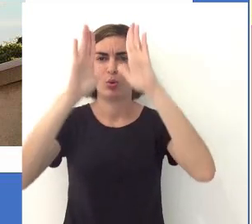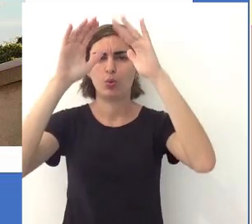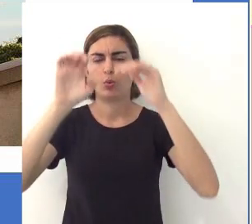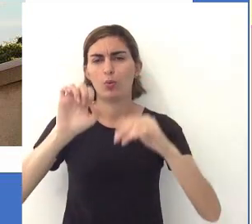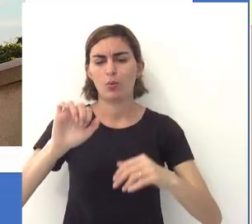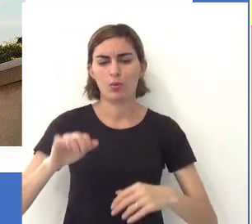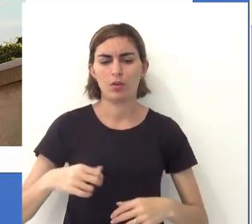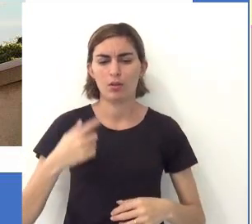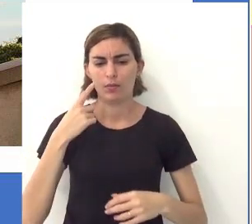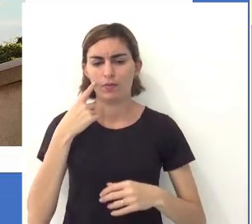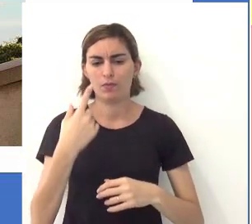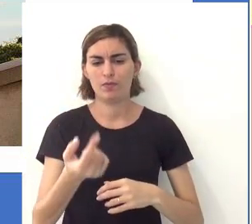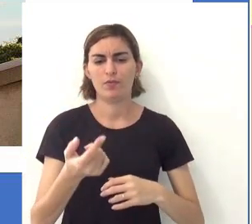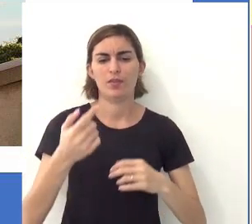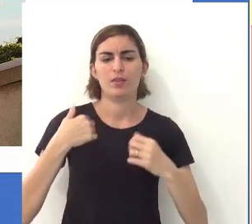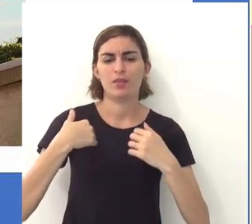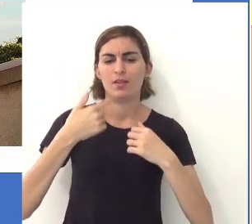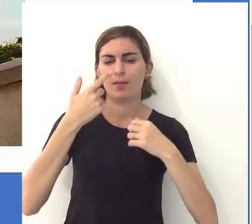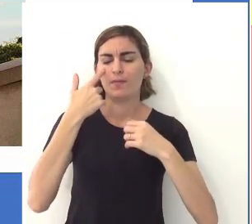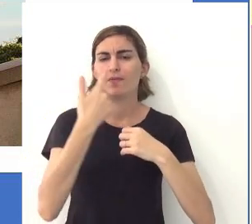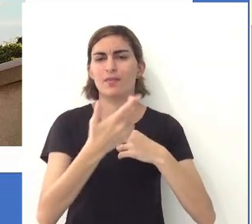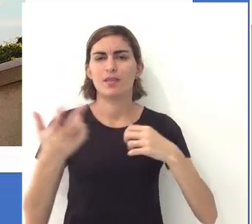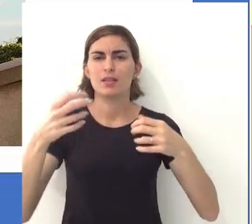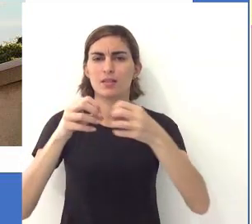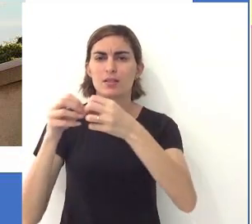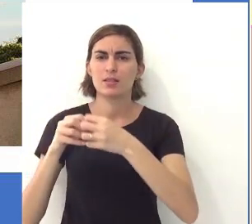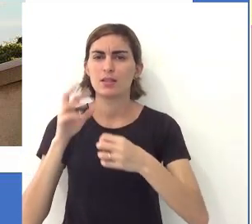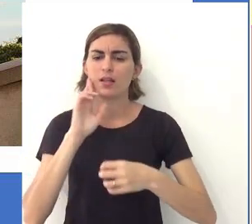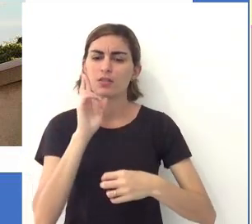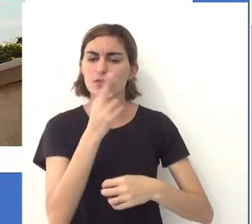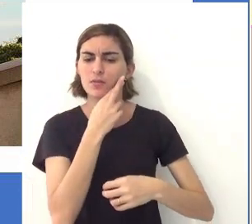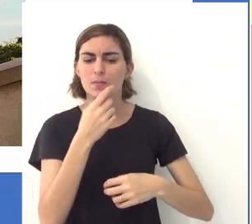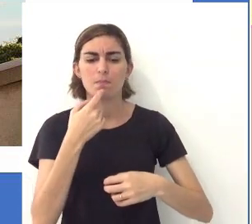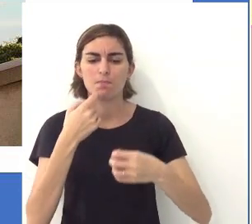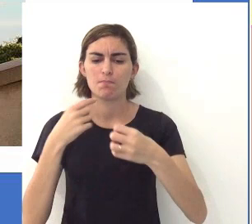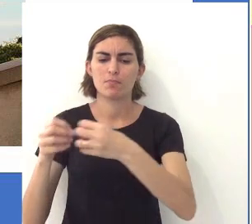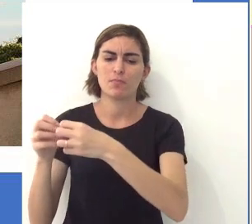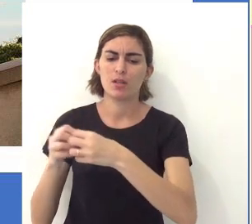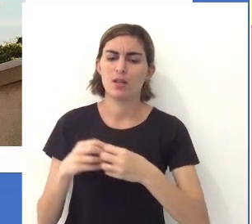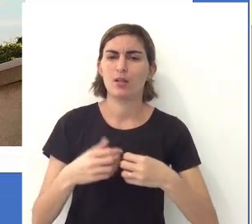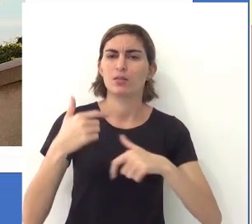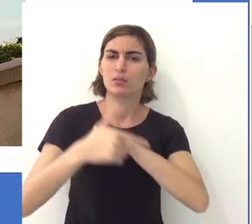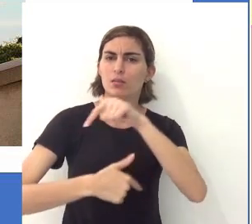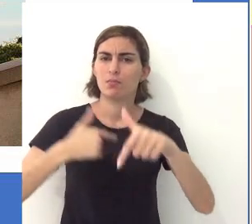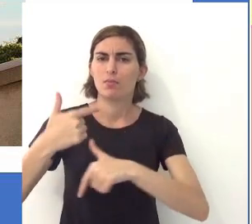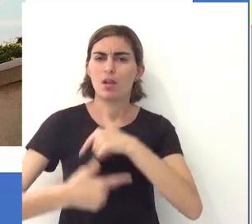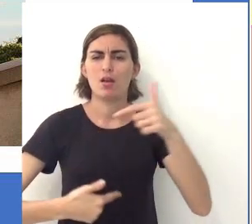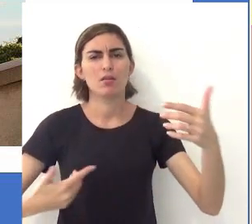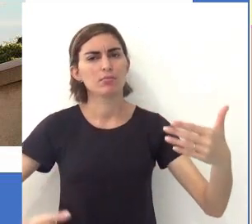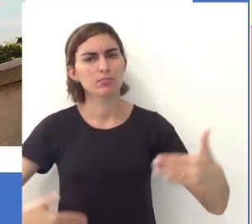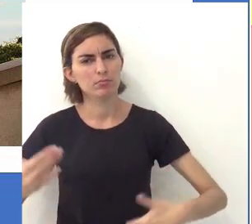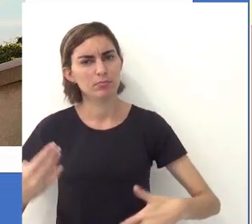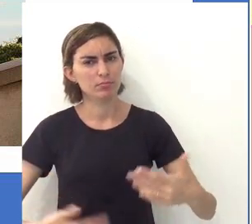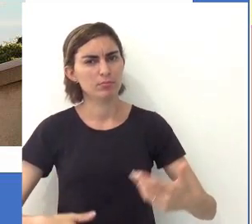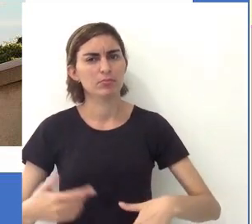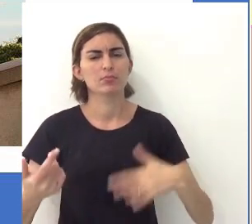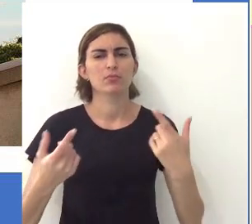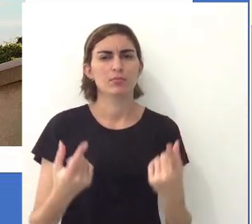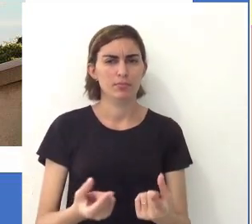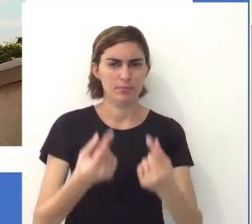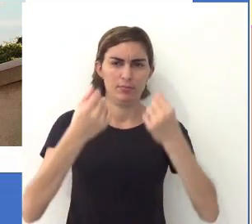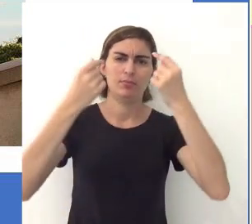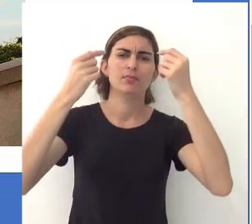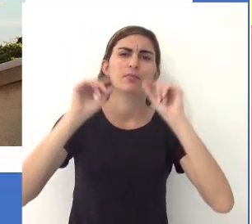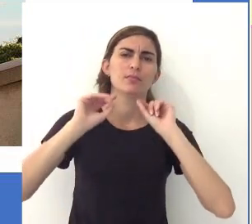Torre Eiffel, né? Onde tem muitos restaurantes próximos que geram a renda, que geram emprego, que geram algum tipo de